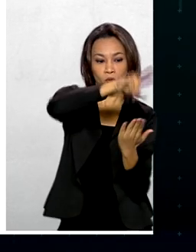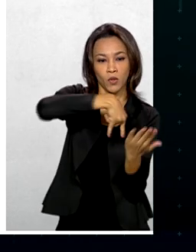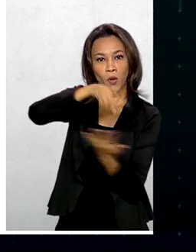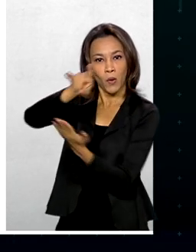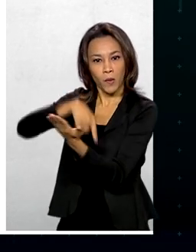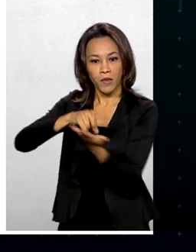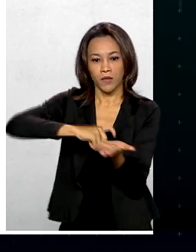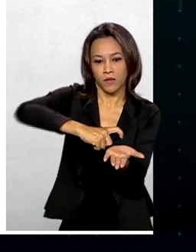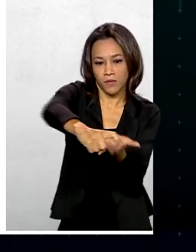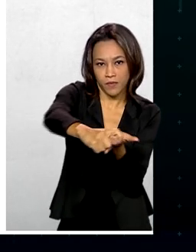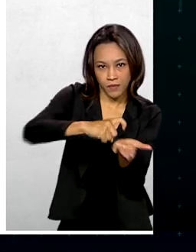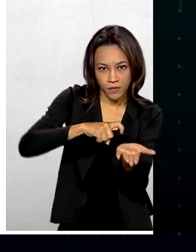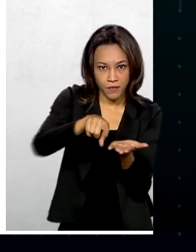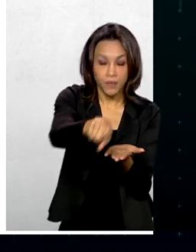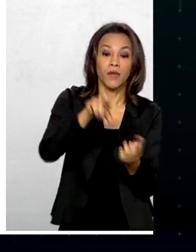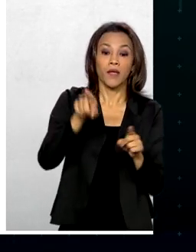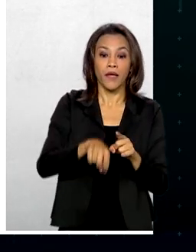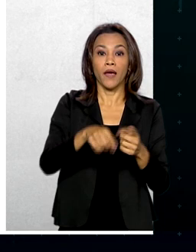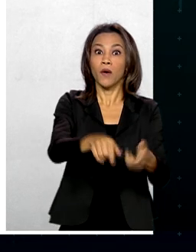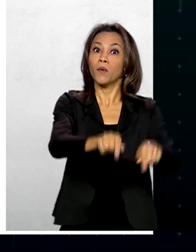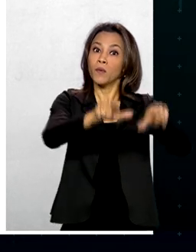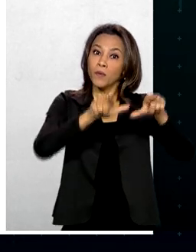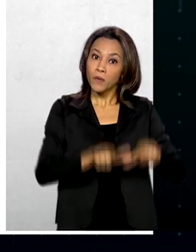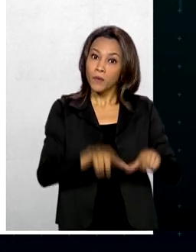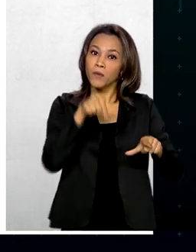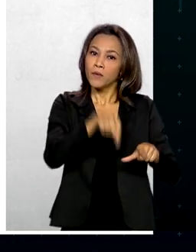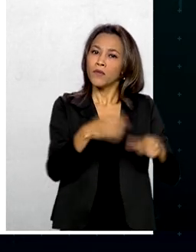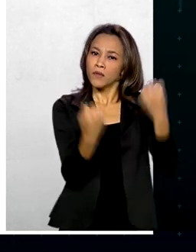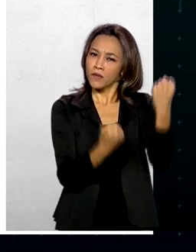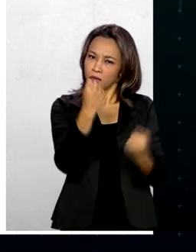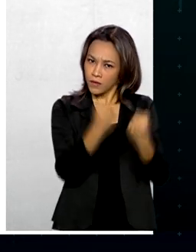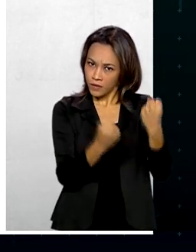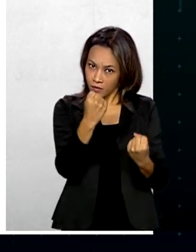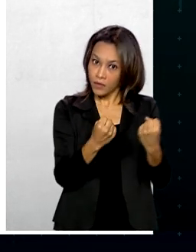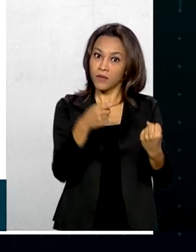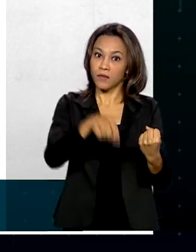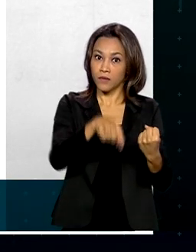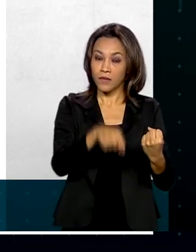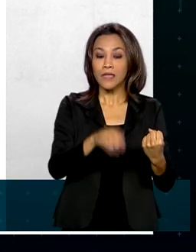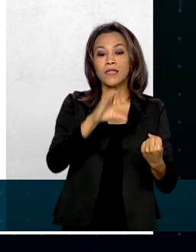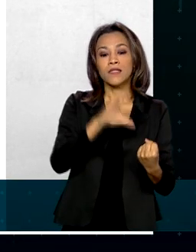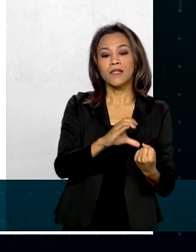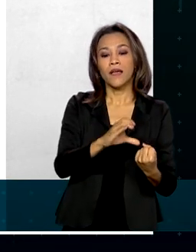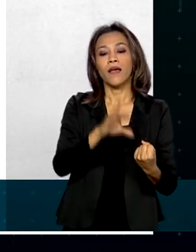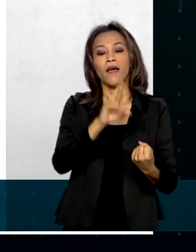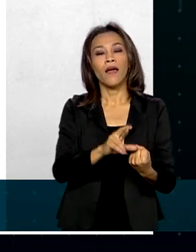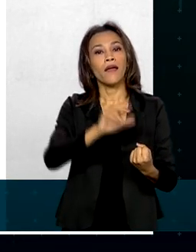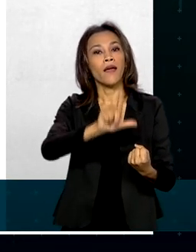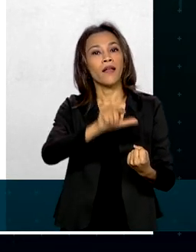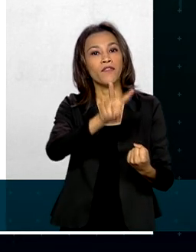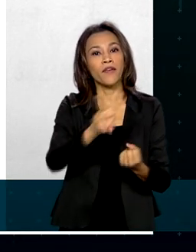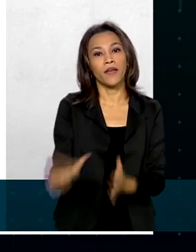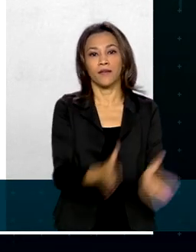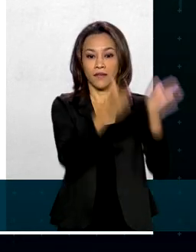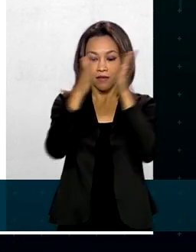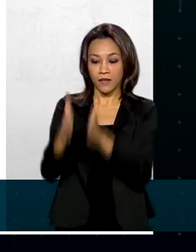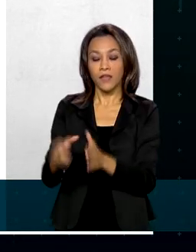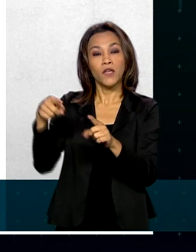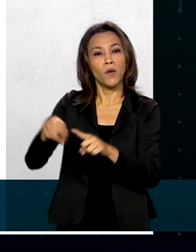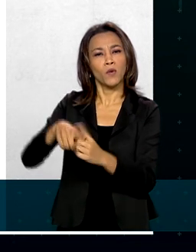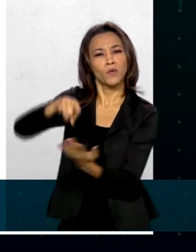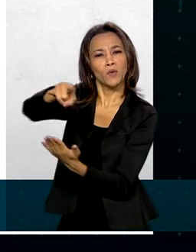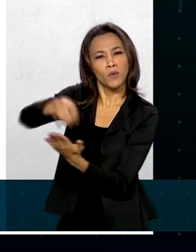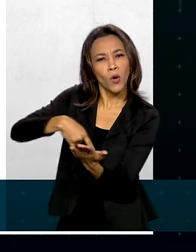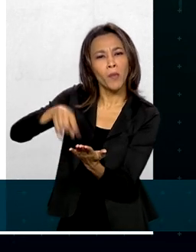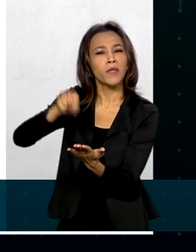formato digital, o certificado de registro e licenciamento do veículo, CRLV, e autorização para transferência